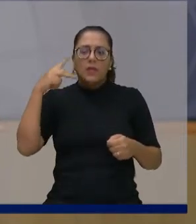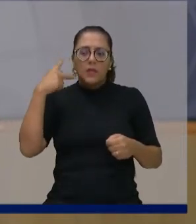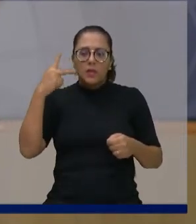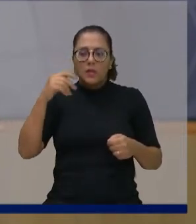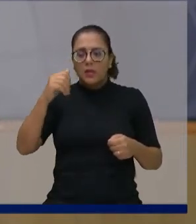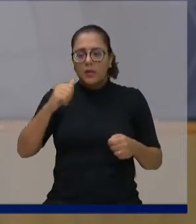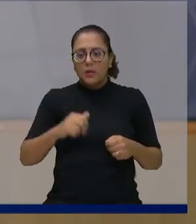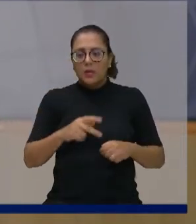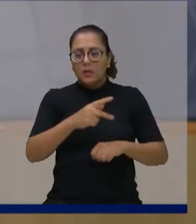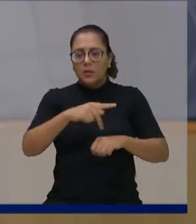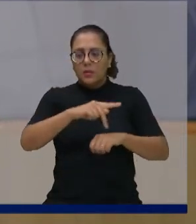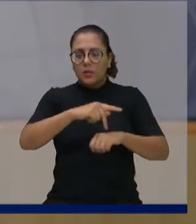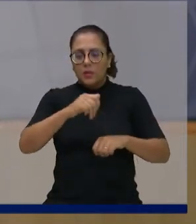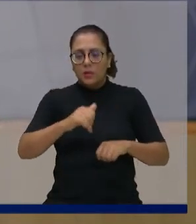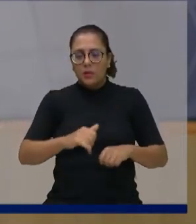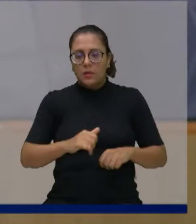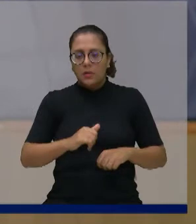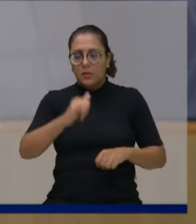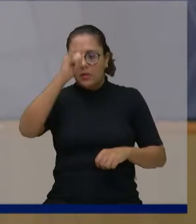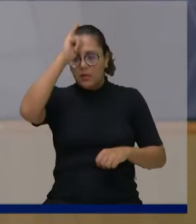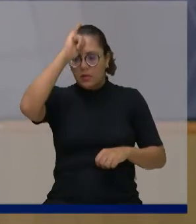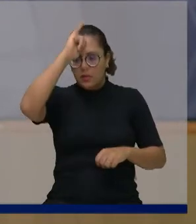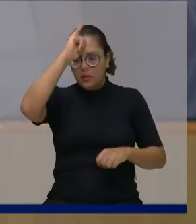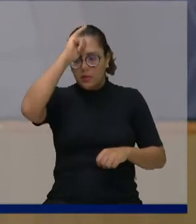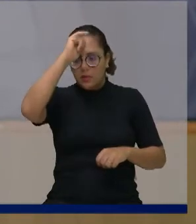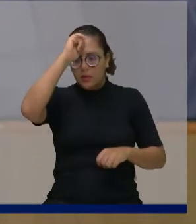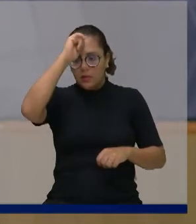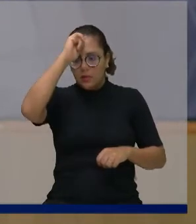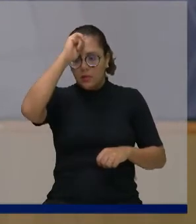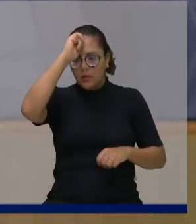Índia e do prefeito, seria até desrespeitoso se não fosse.